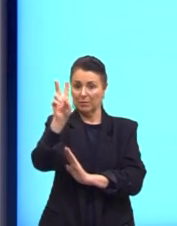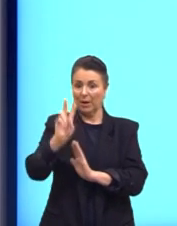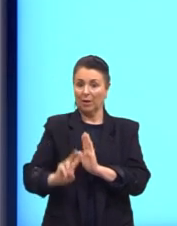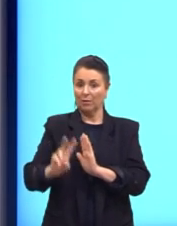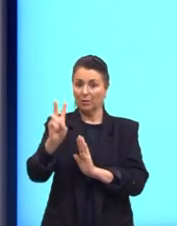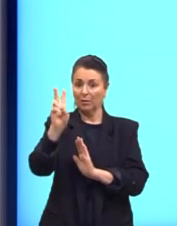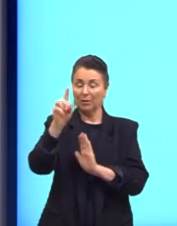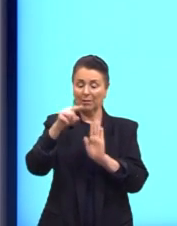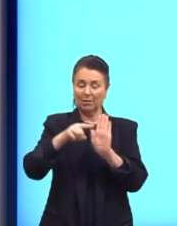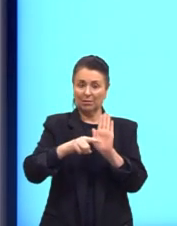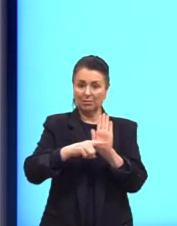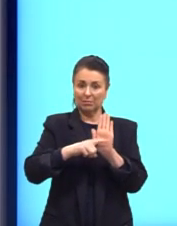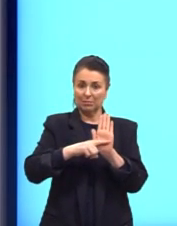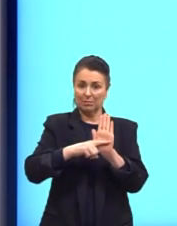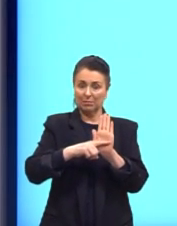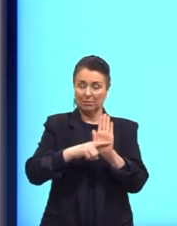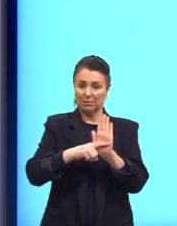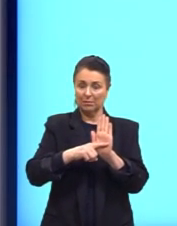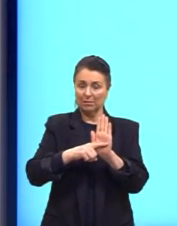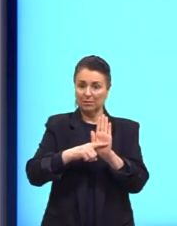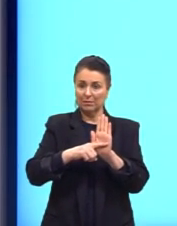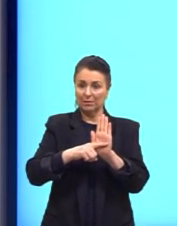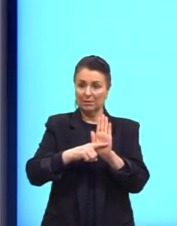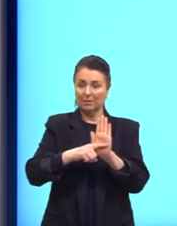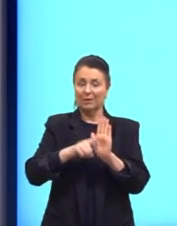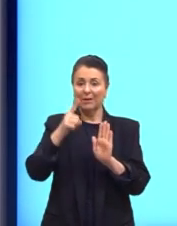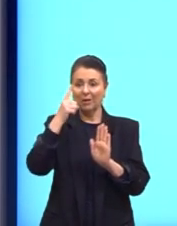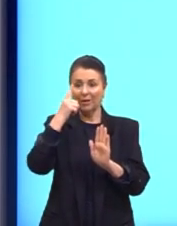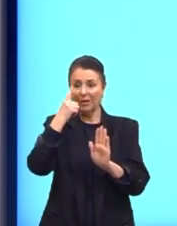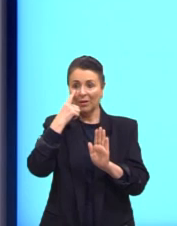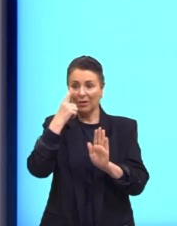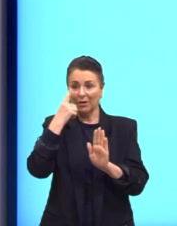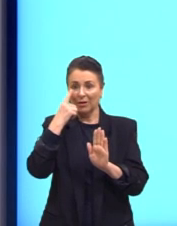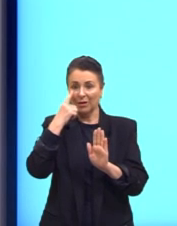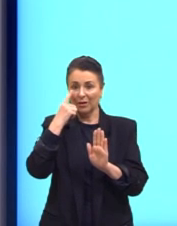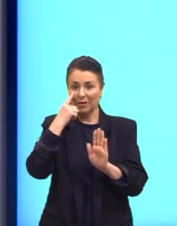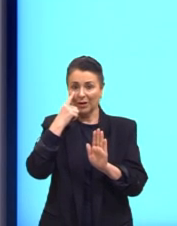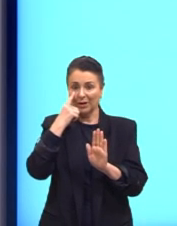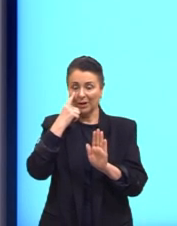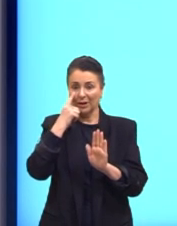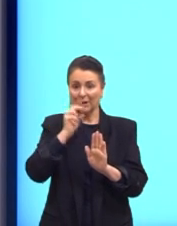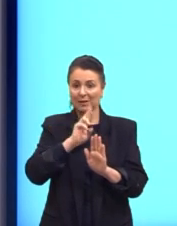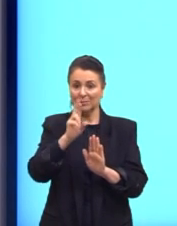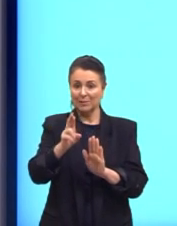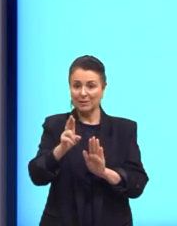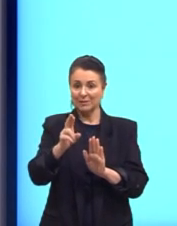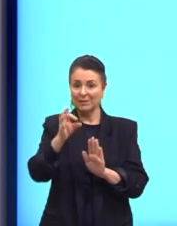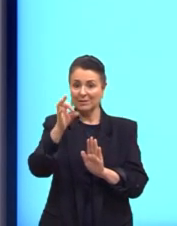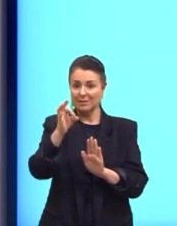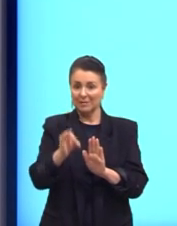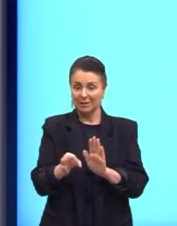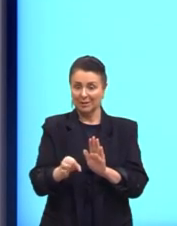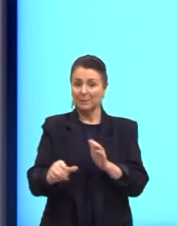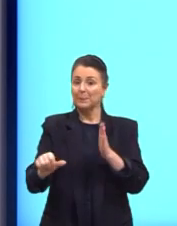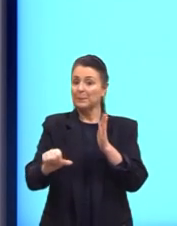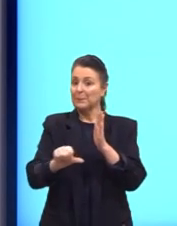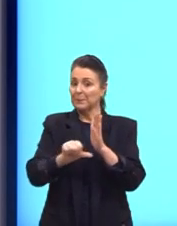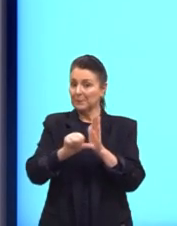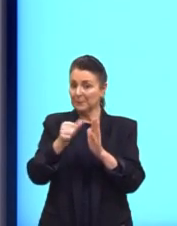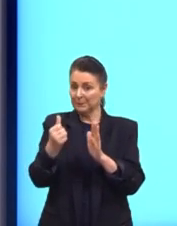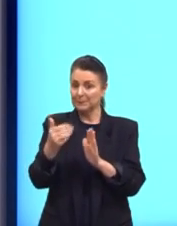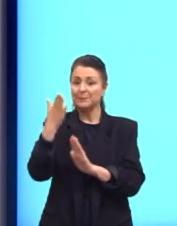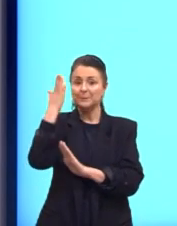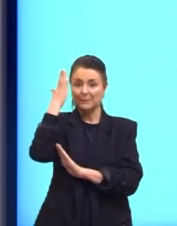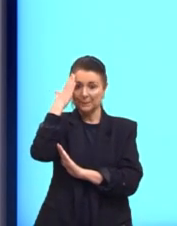Então, aqui, eu já marquei a nossa alternativa correta, mas vamos dar uma analisada. Primeiro, a gente